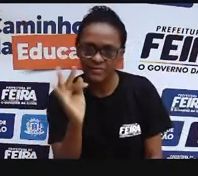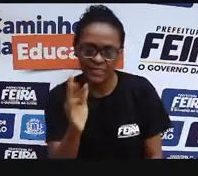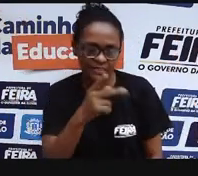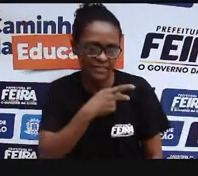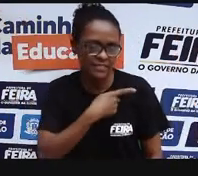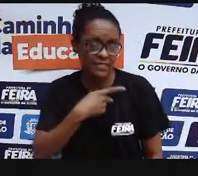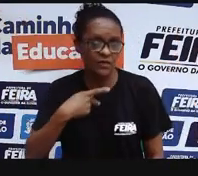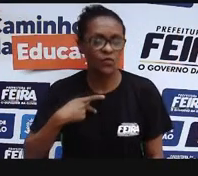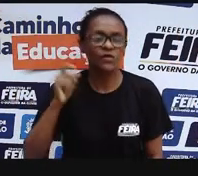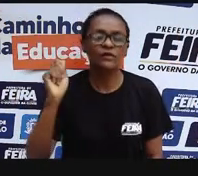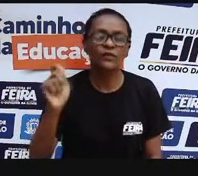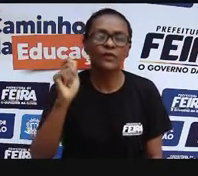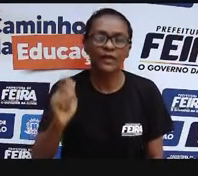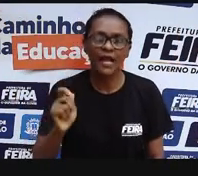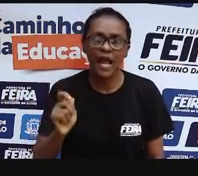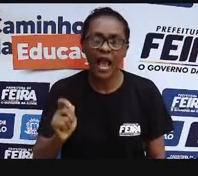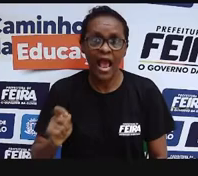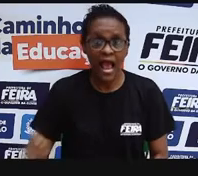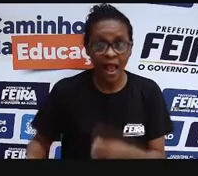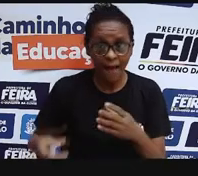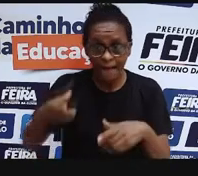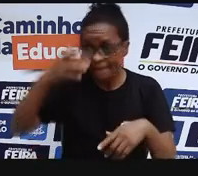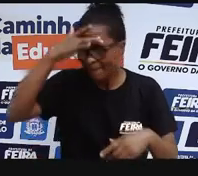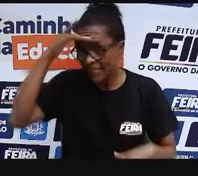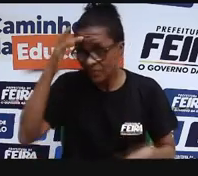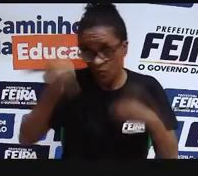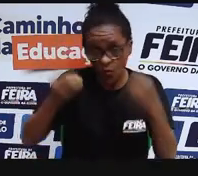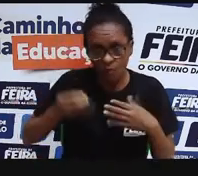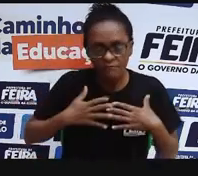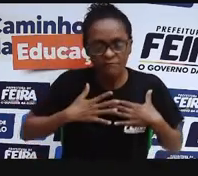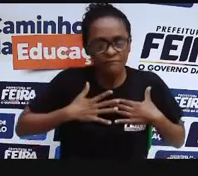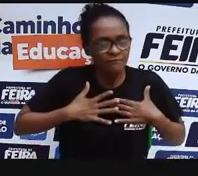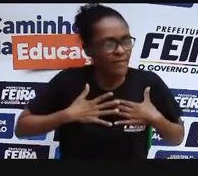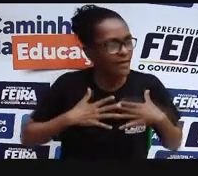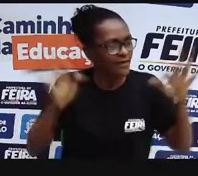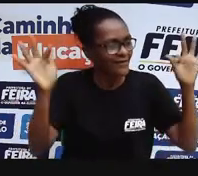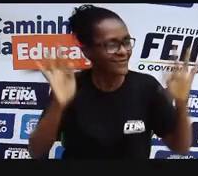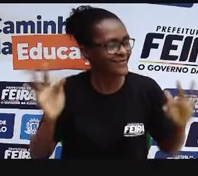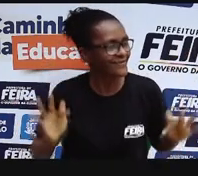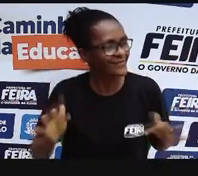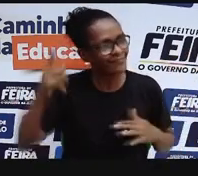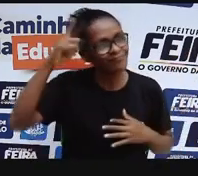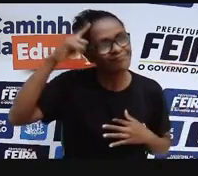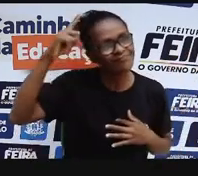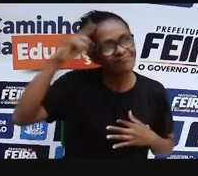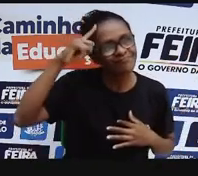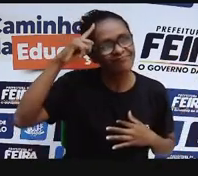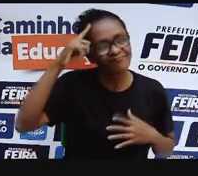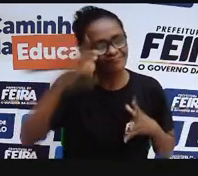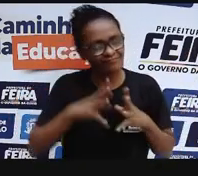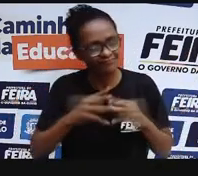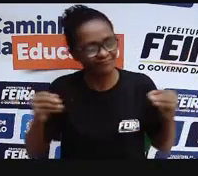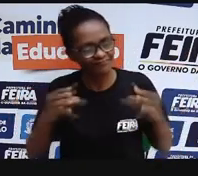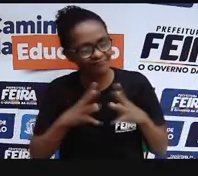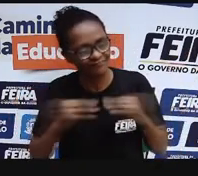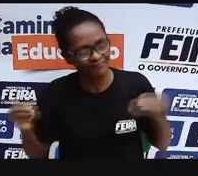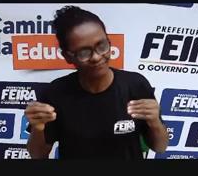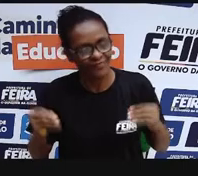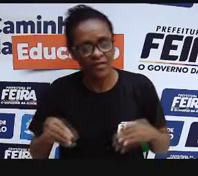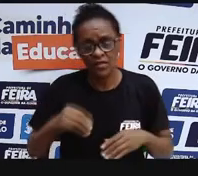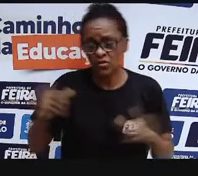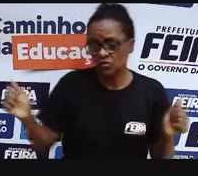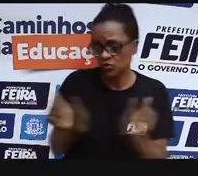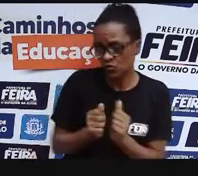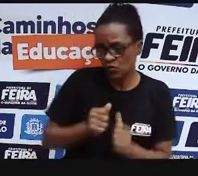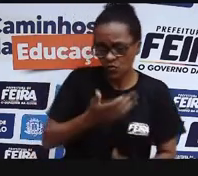como um estado dinâmico de completo bem-estar físico, mental, espiritual e social